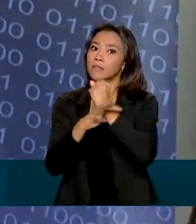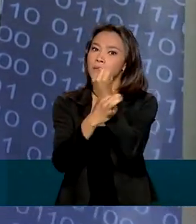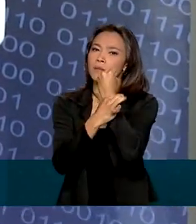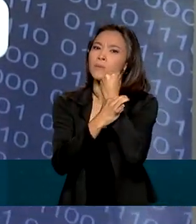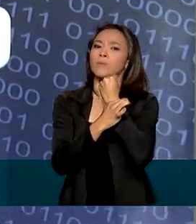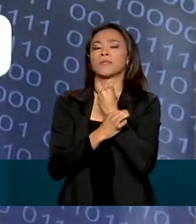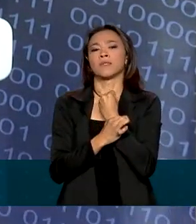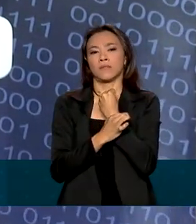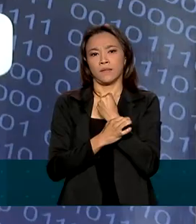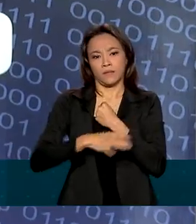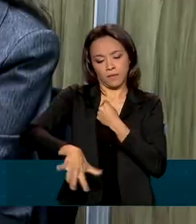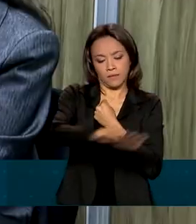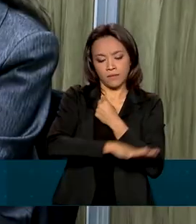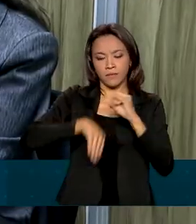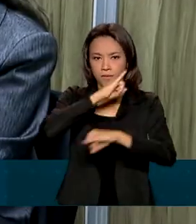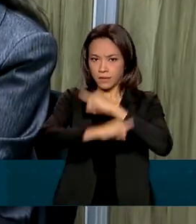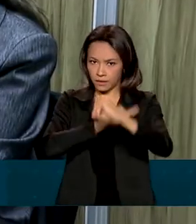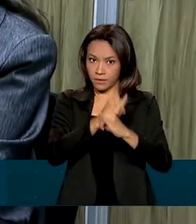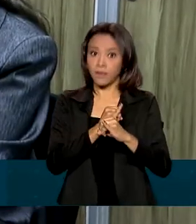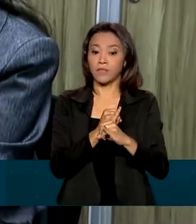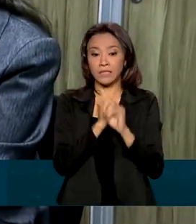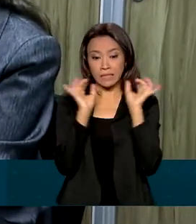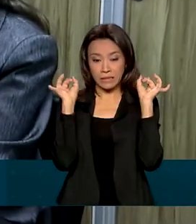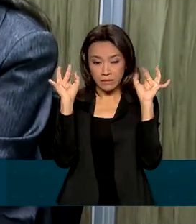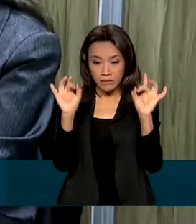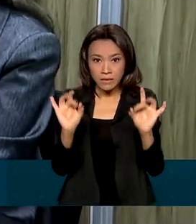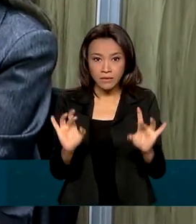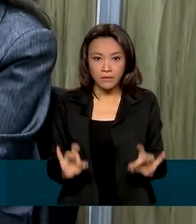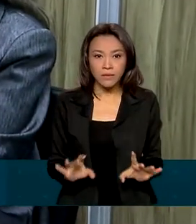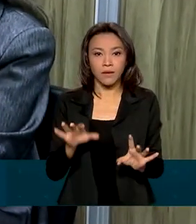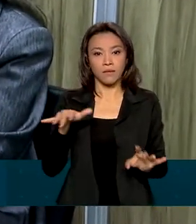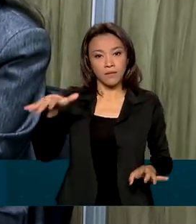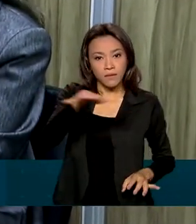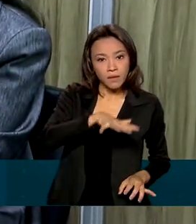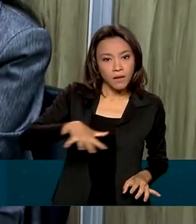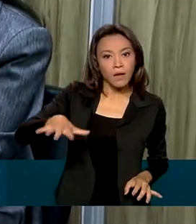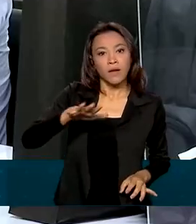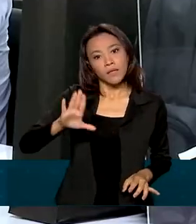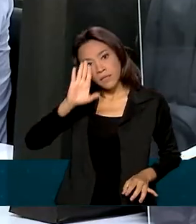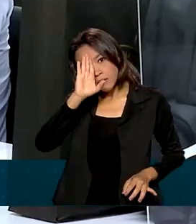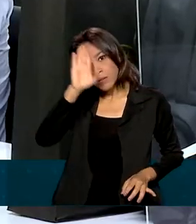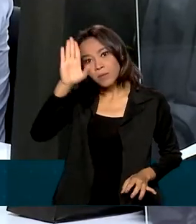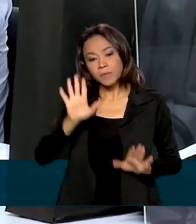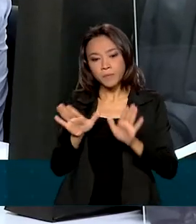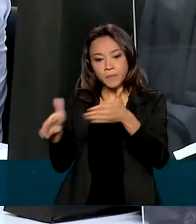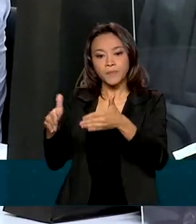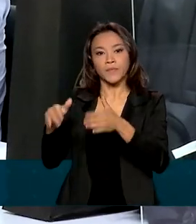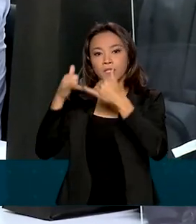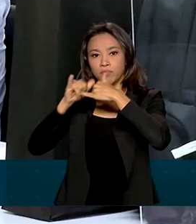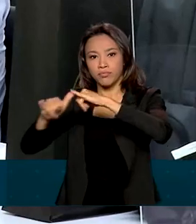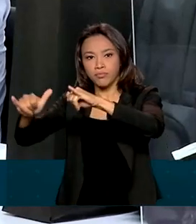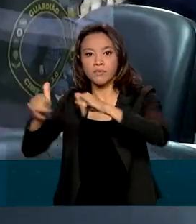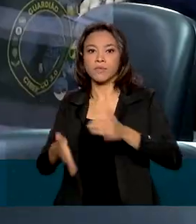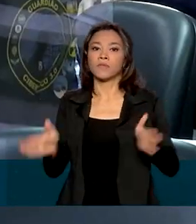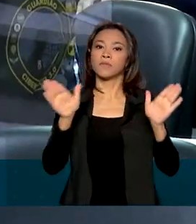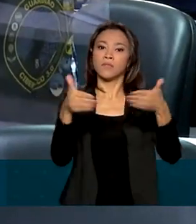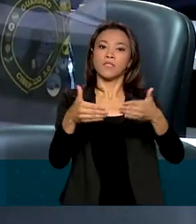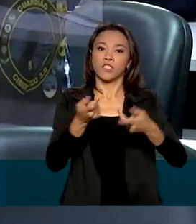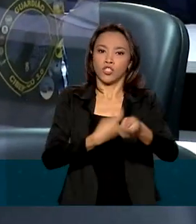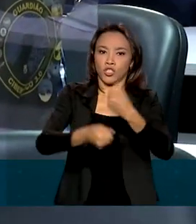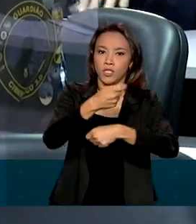e proteção cibernética, especialmente a setores prioritários, como de energia, financeiro,